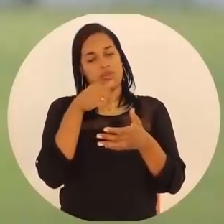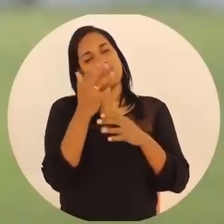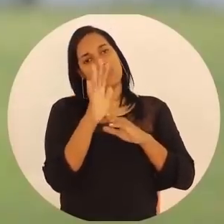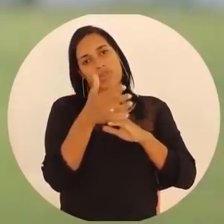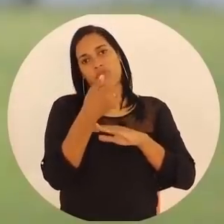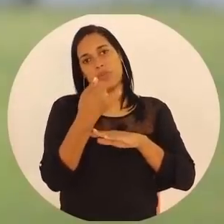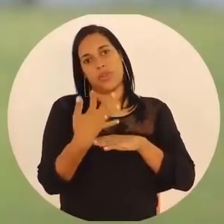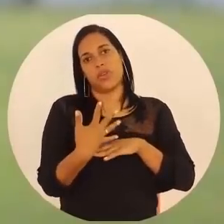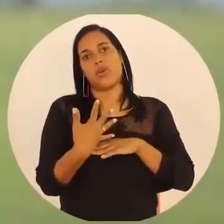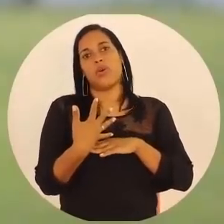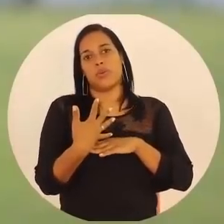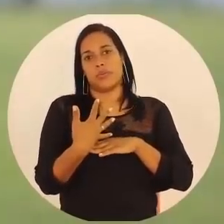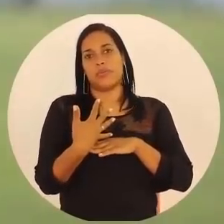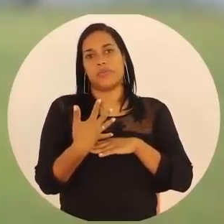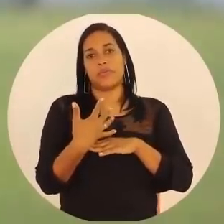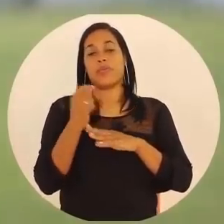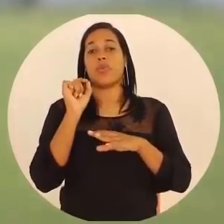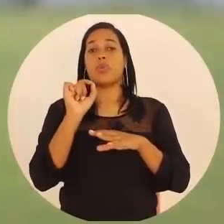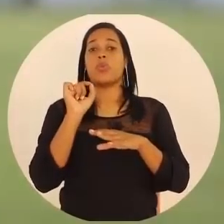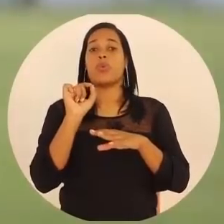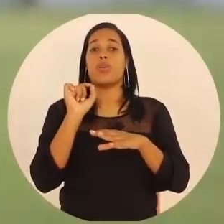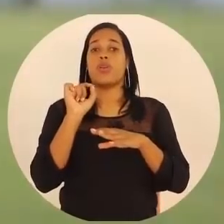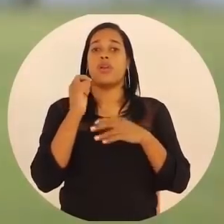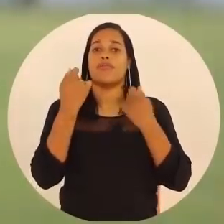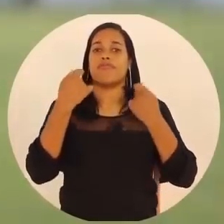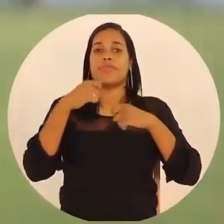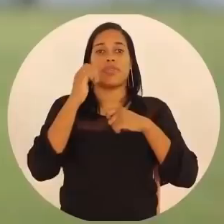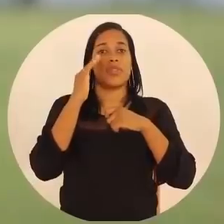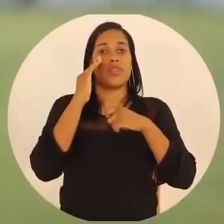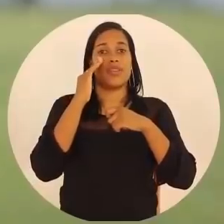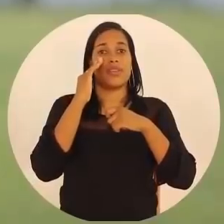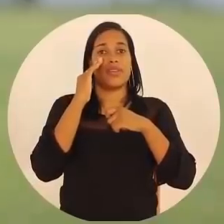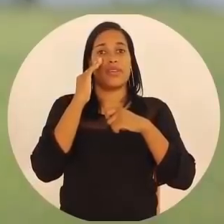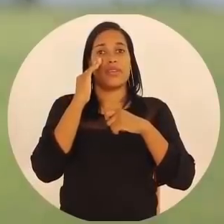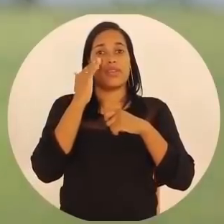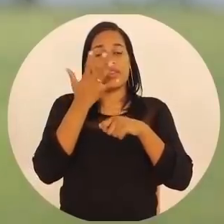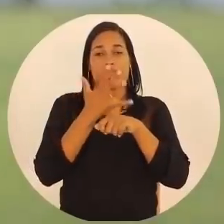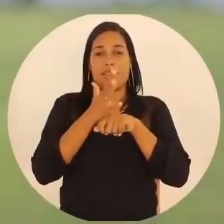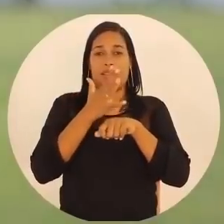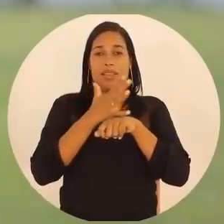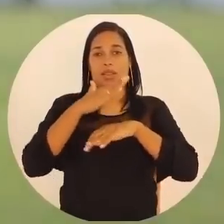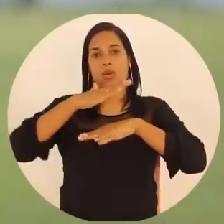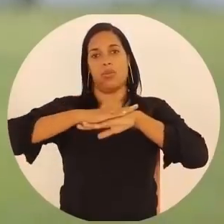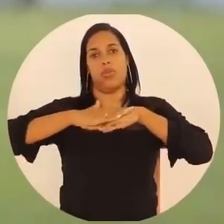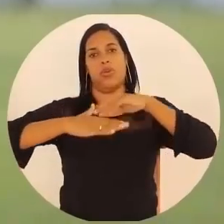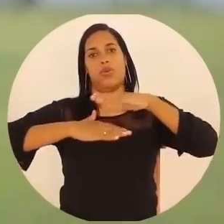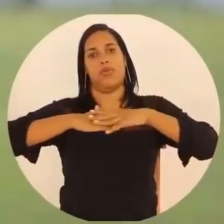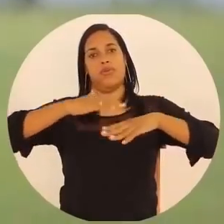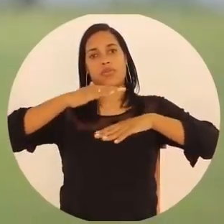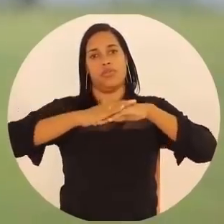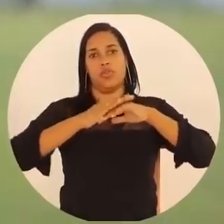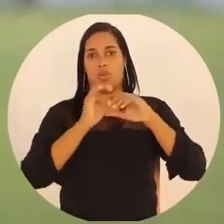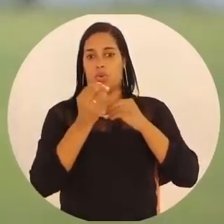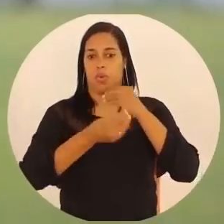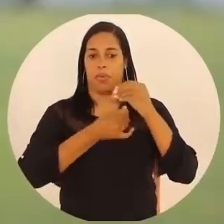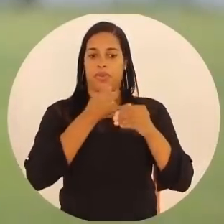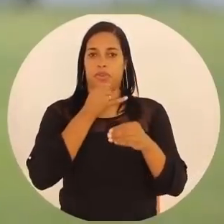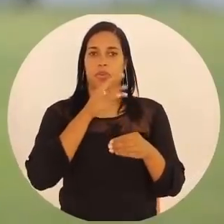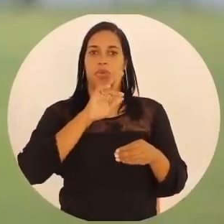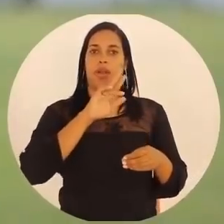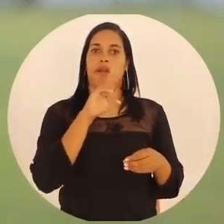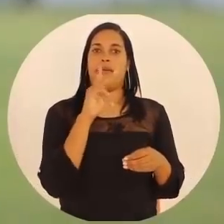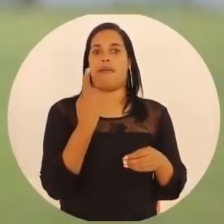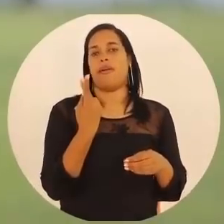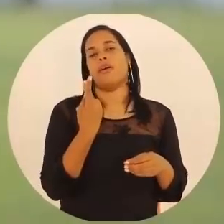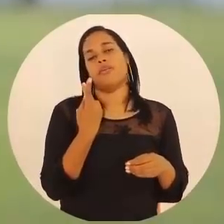está em pauta é a questão de não mais tratar o funcionário como um recurso humano,